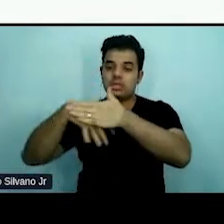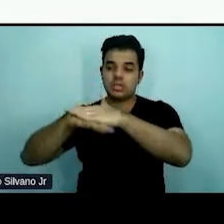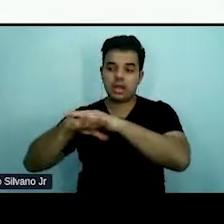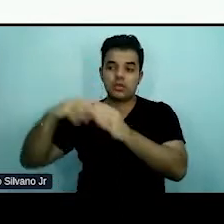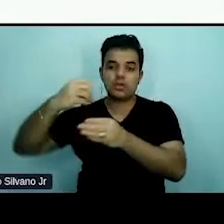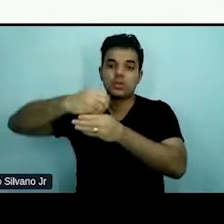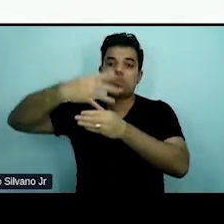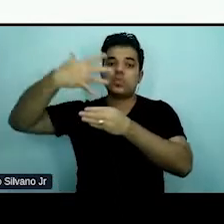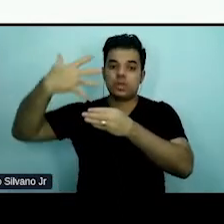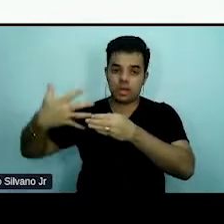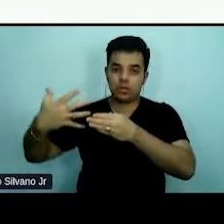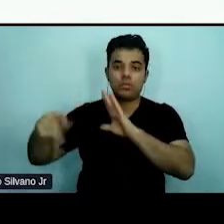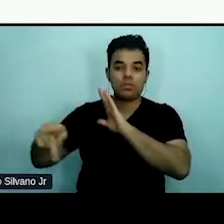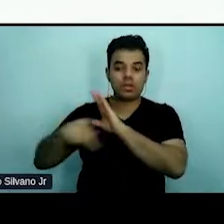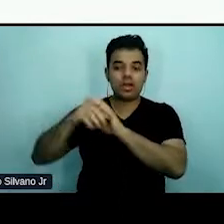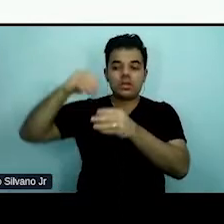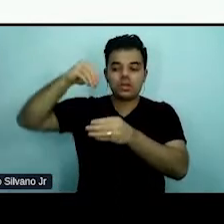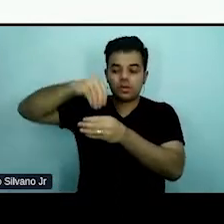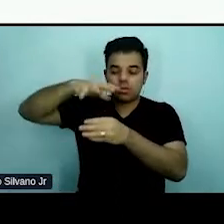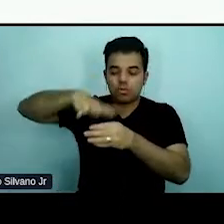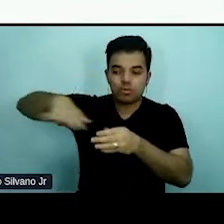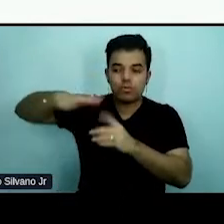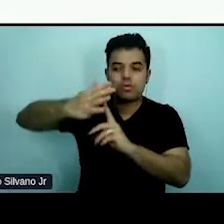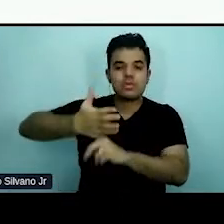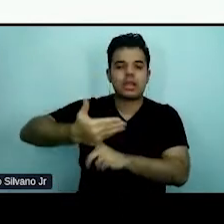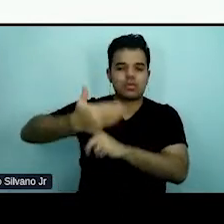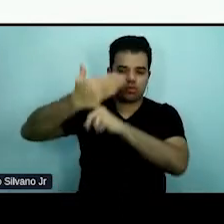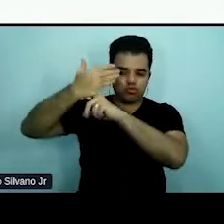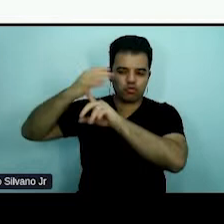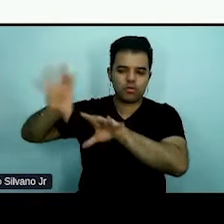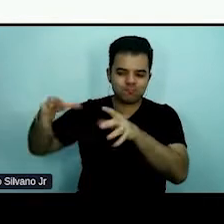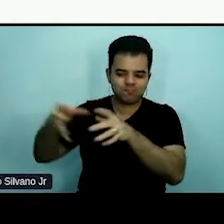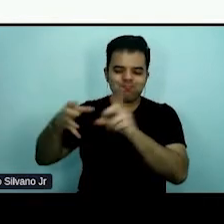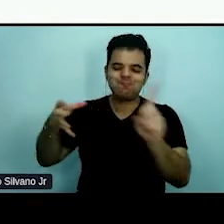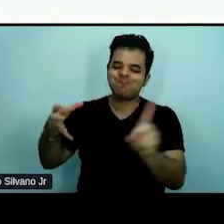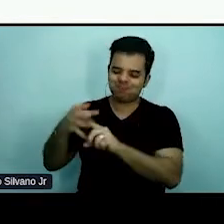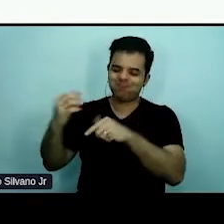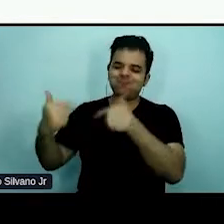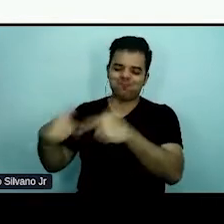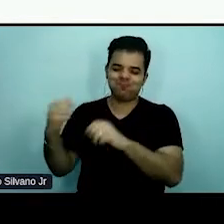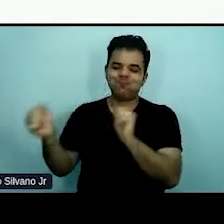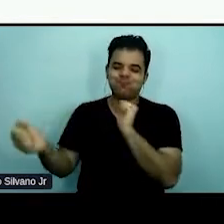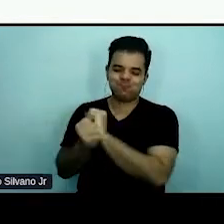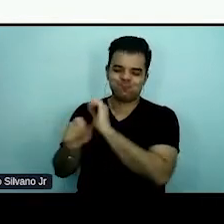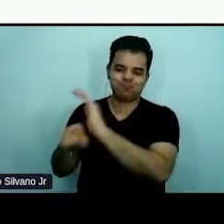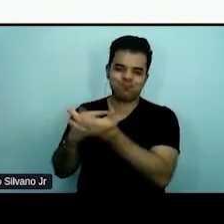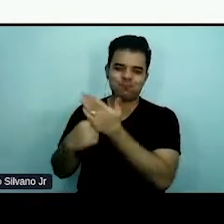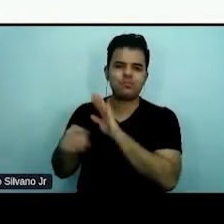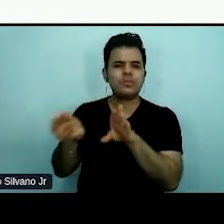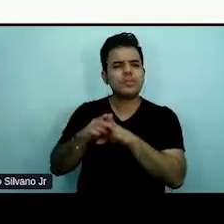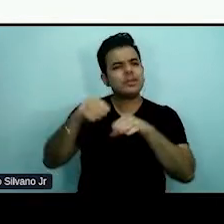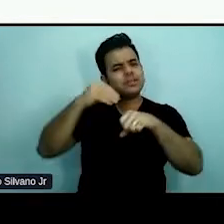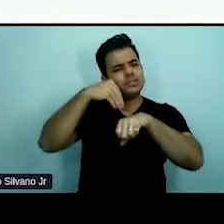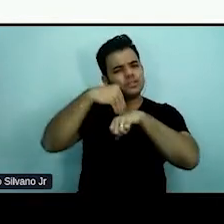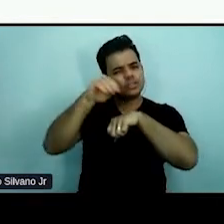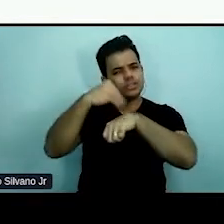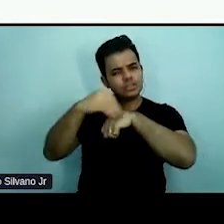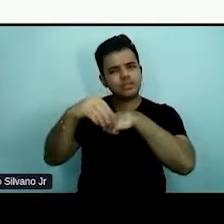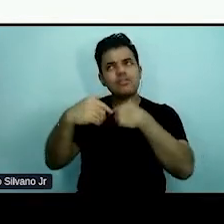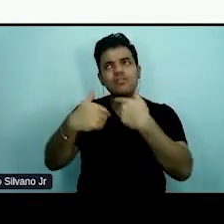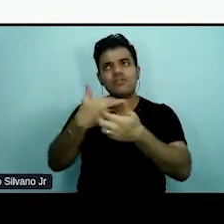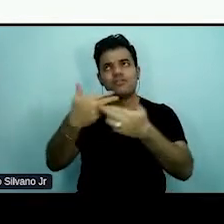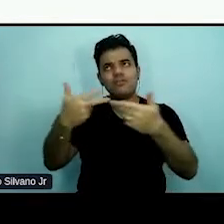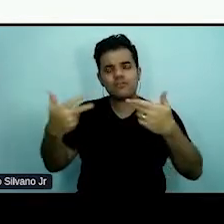dentro de times de tecnologia, e por fim, algumas dicas práticas de como